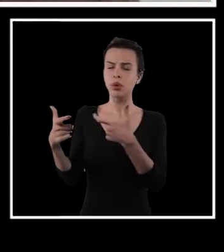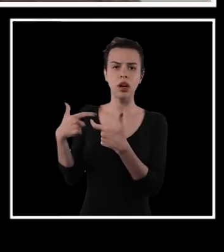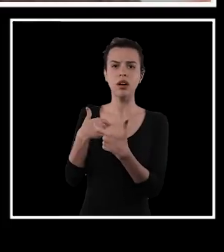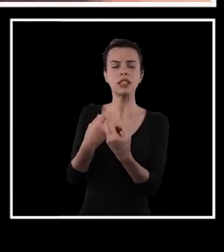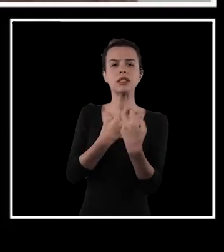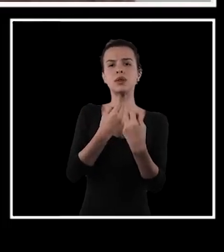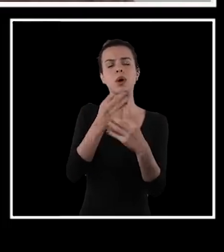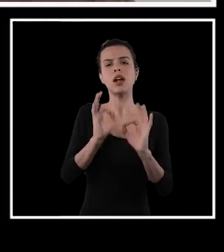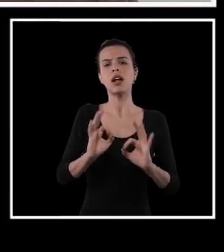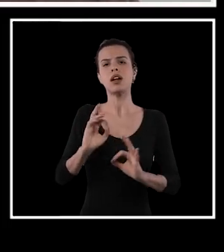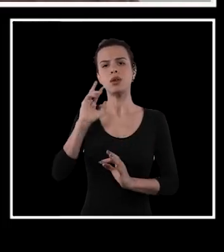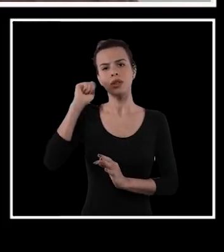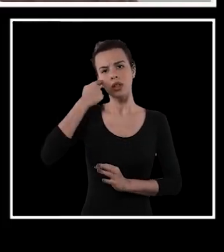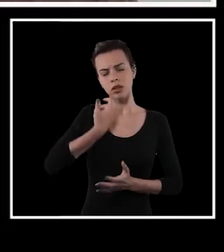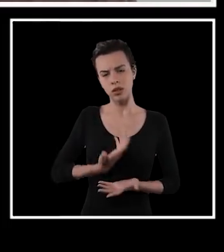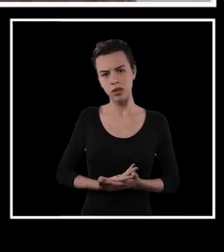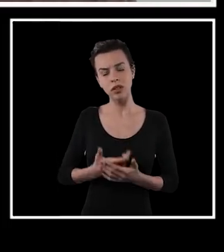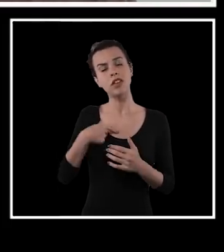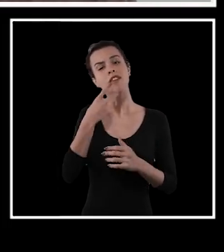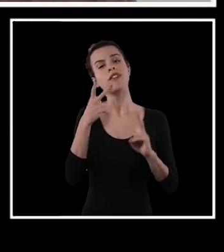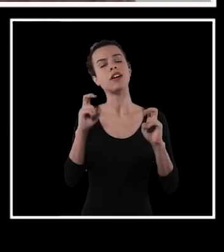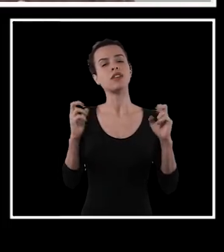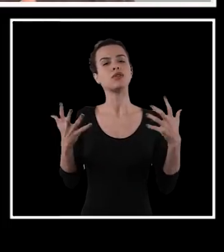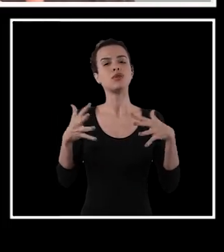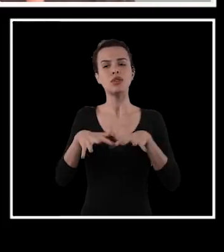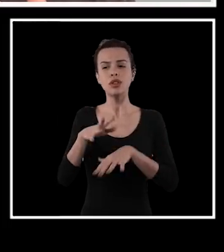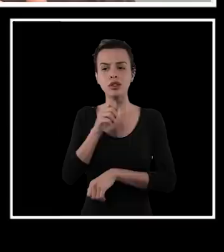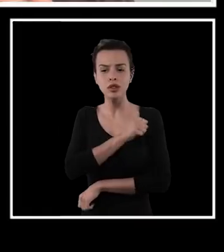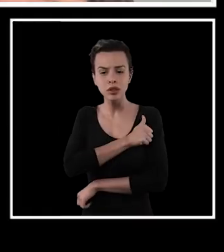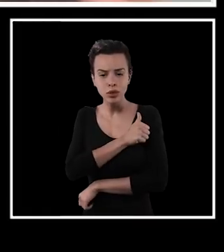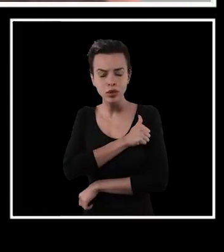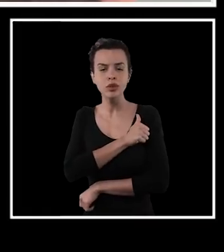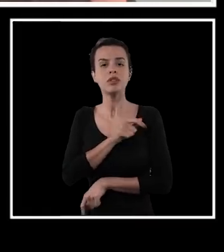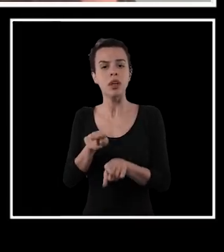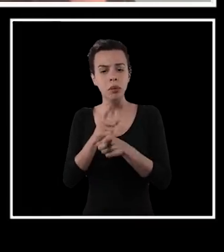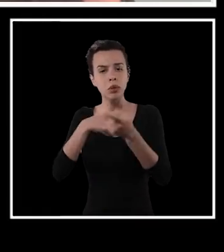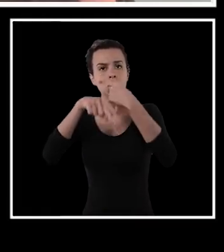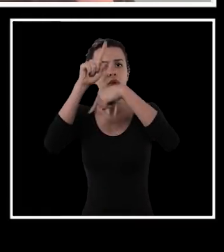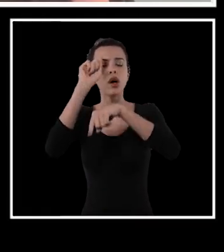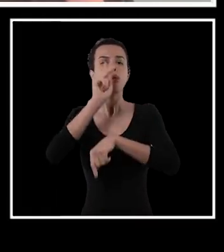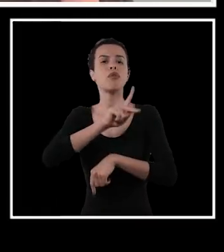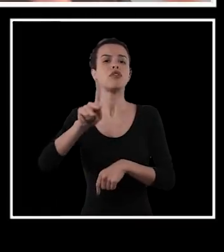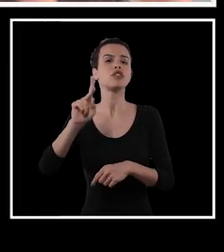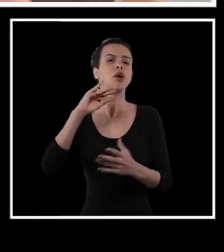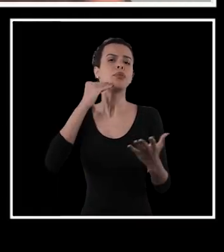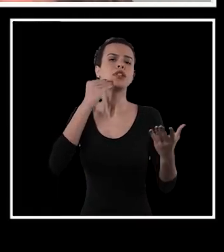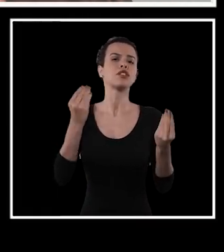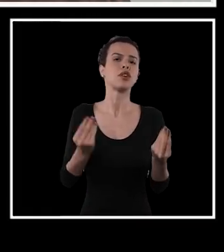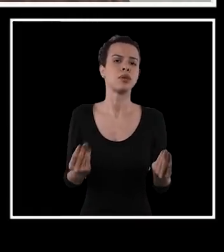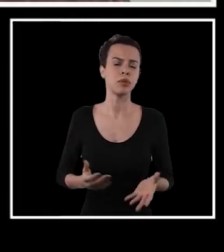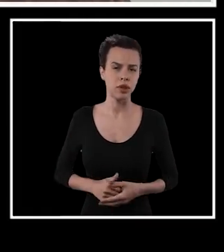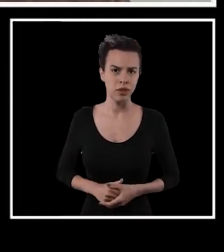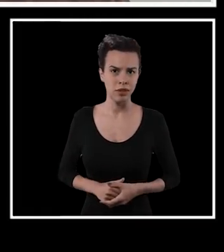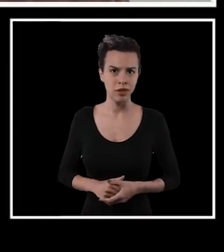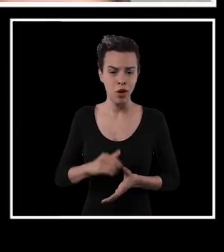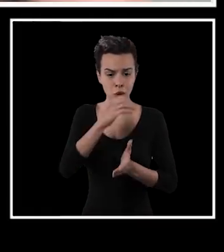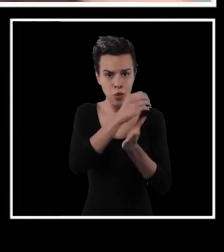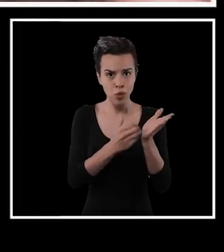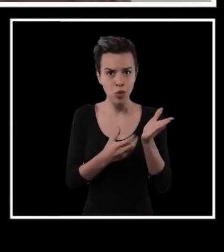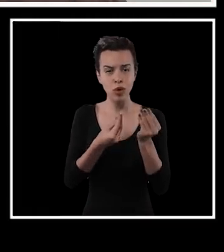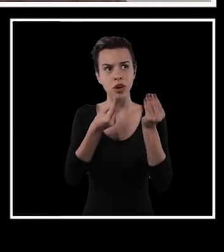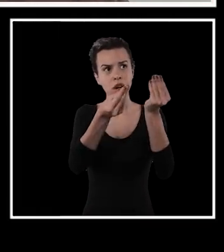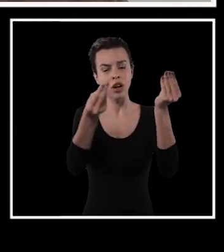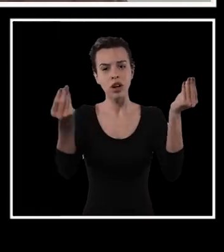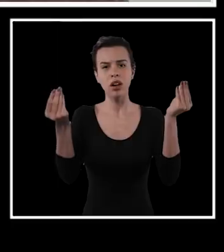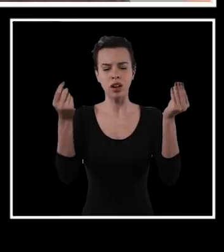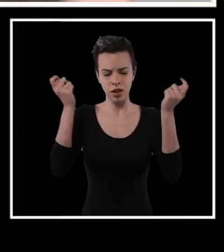ou dentro de outros lugares. A gente está falando da inclusão dessas pessoas como estudantes, mas qual é a oportunidade que essas pessoas vão ter quando elas